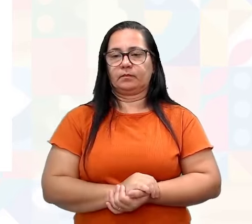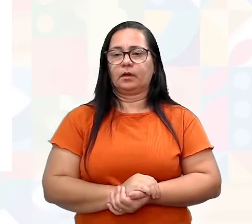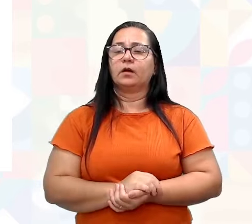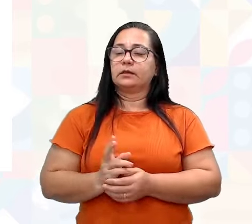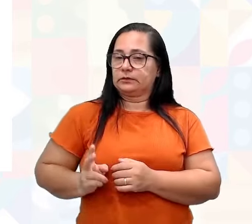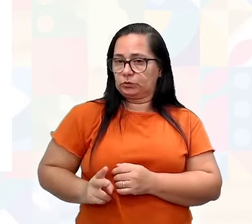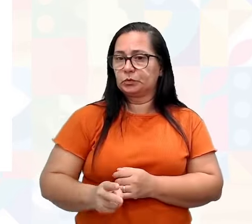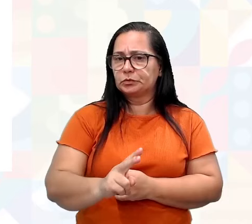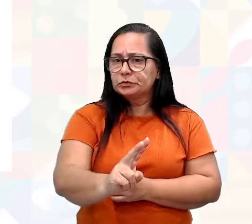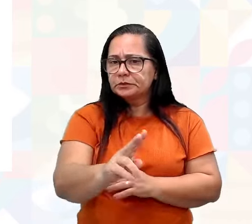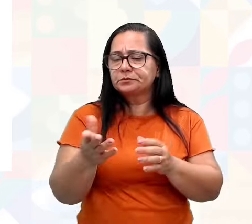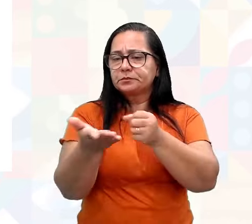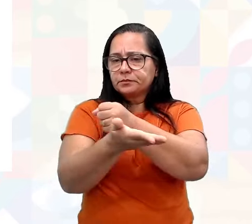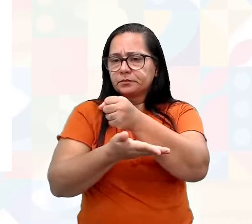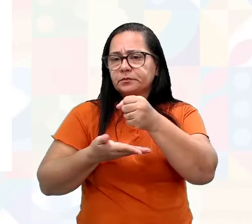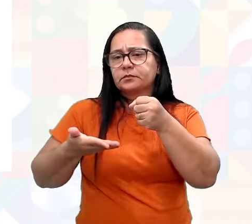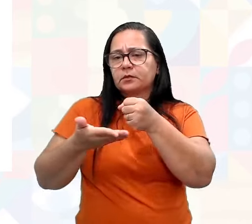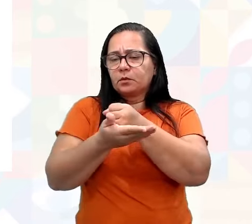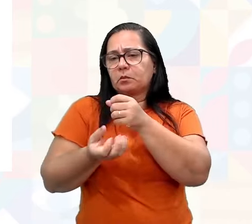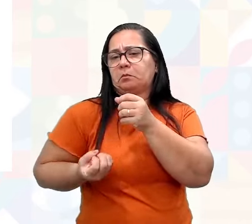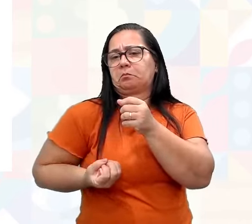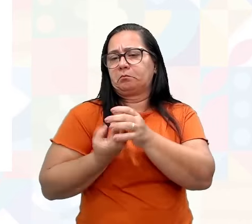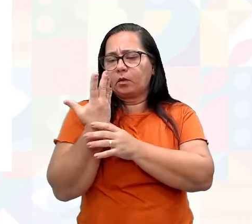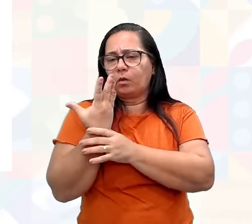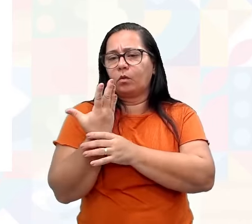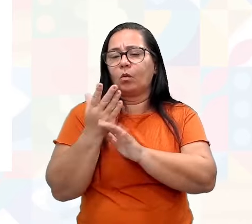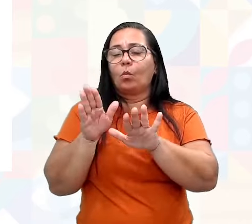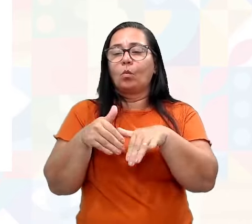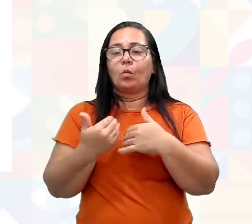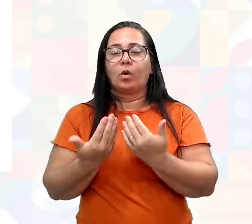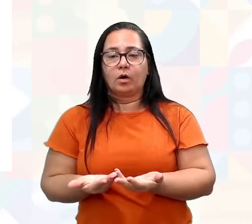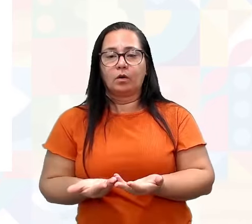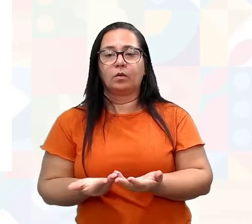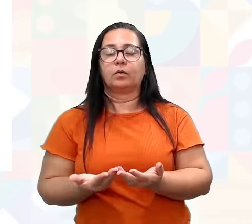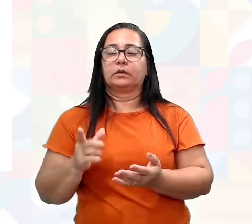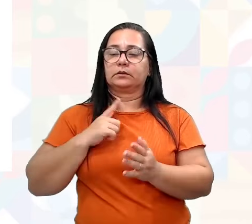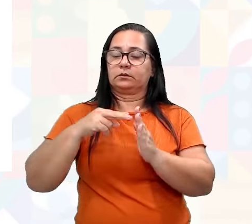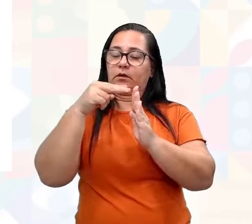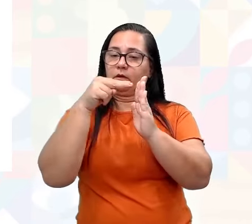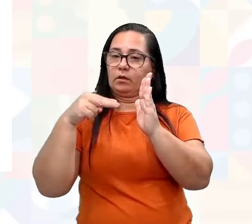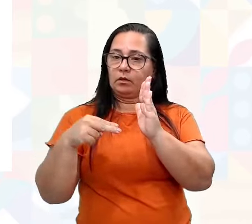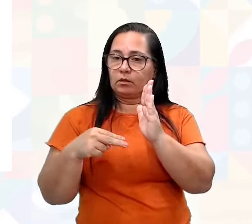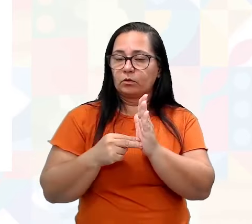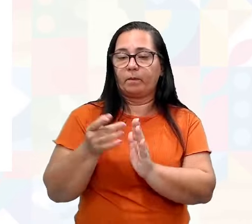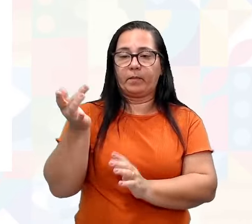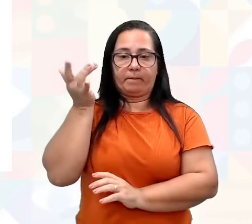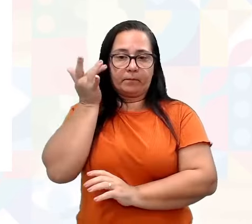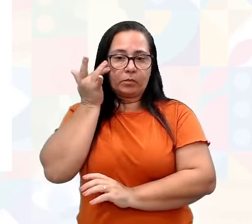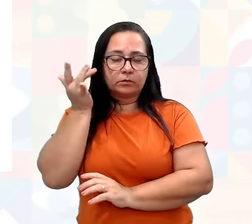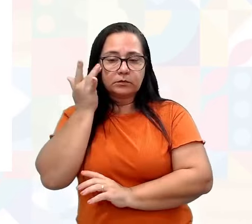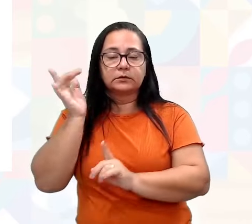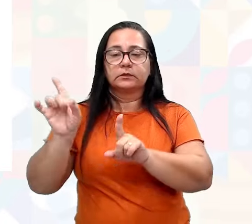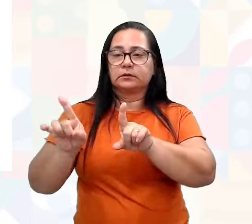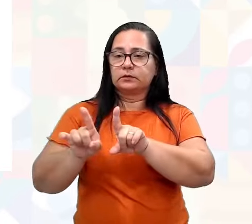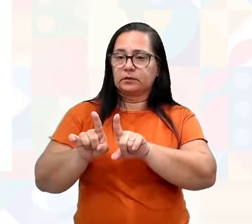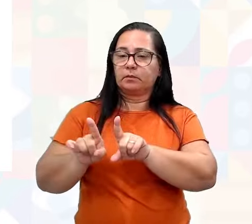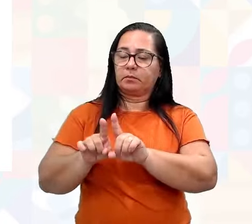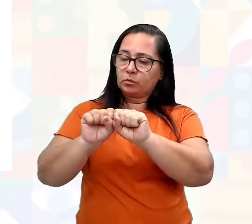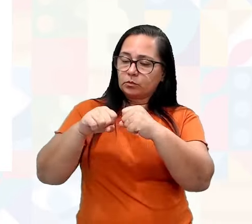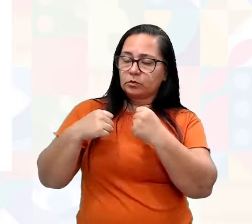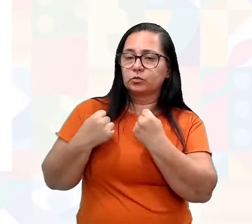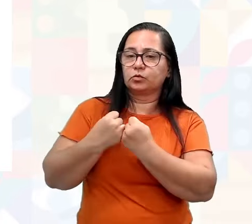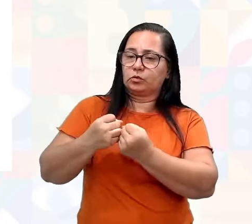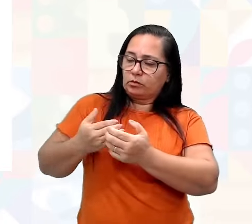Continuando, esses fundamentos formam a base sobre a qual as normas morais e as intervenções sociais são